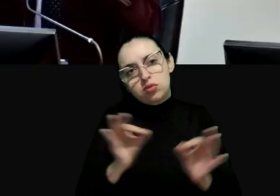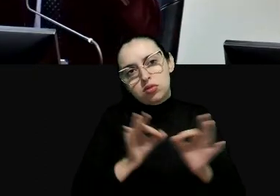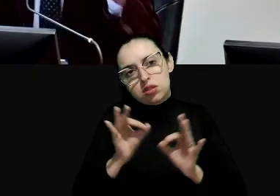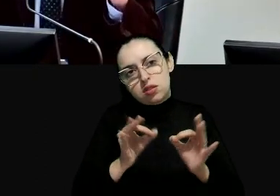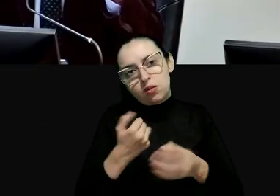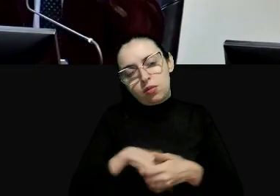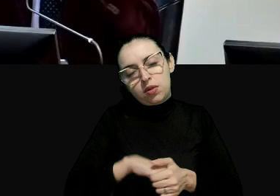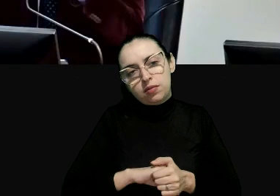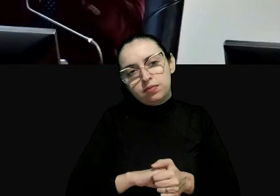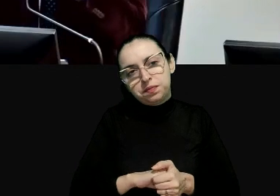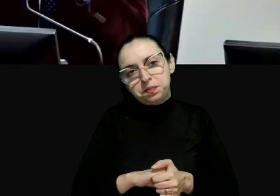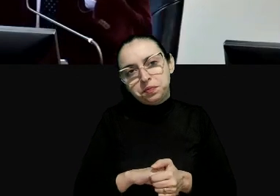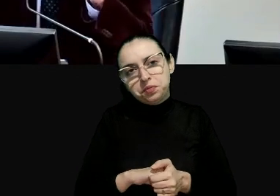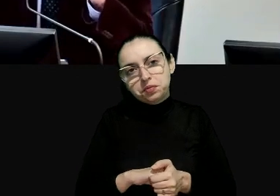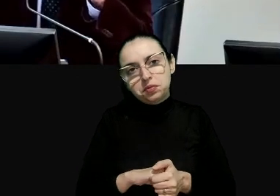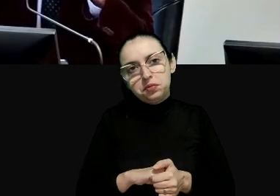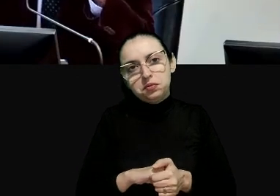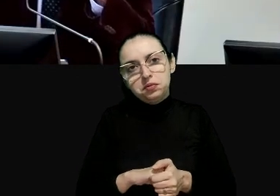tem algo de importe